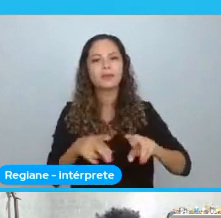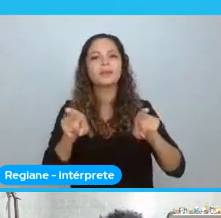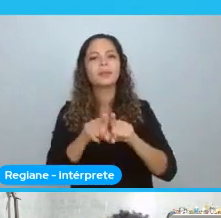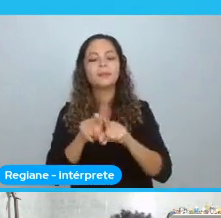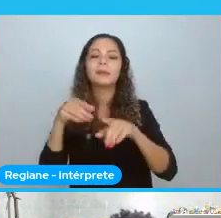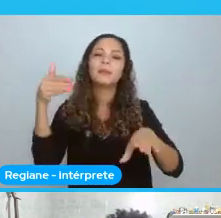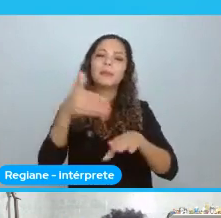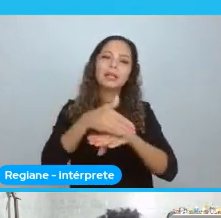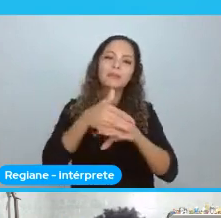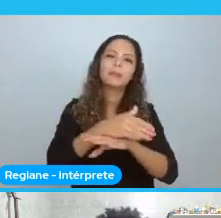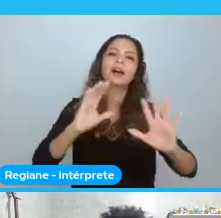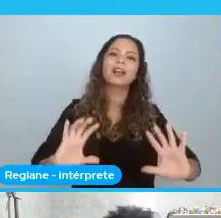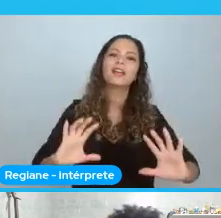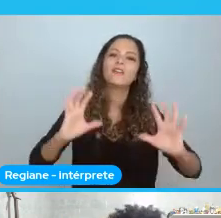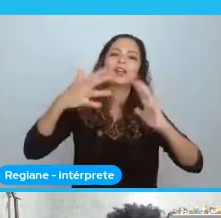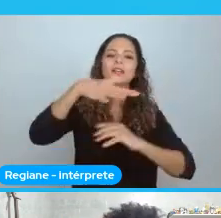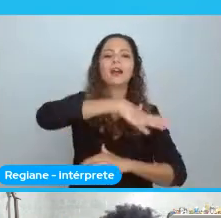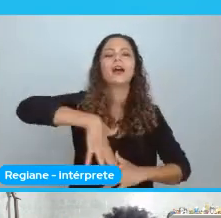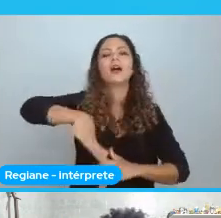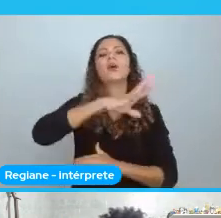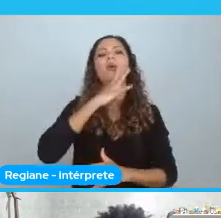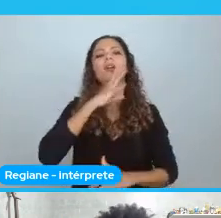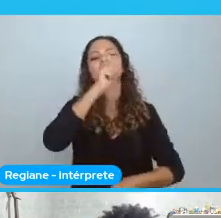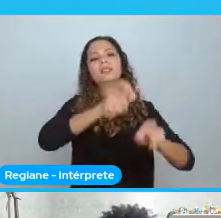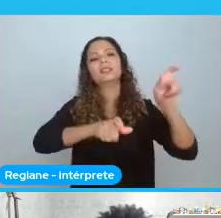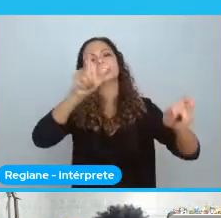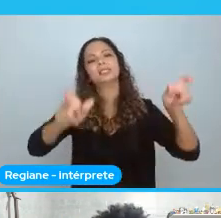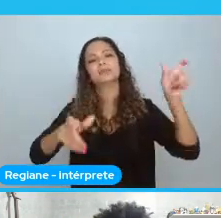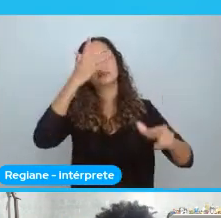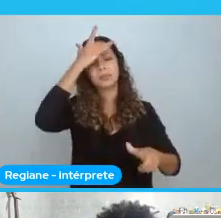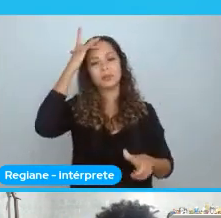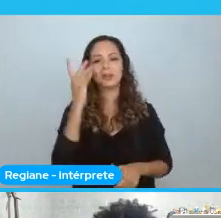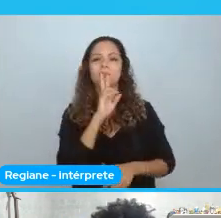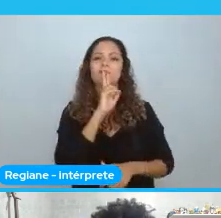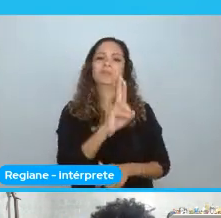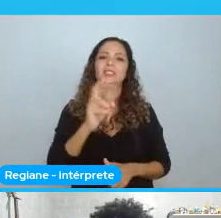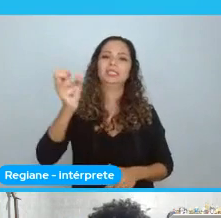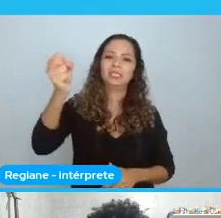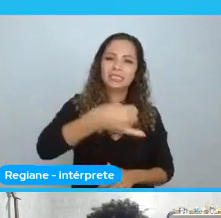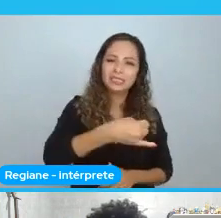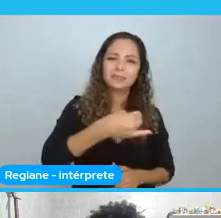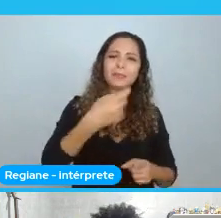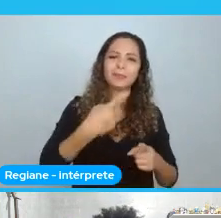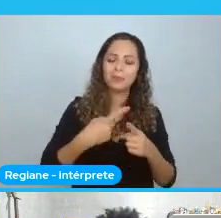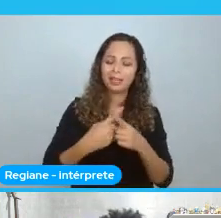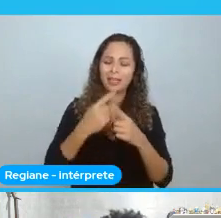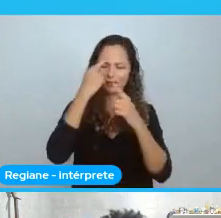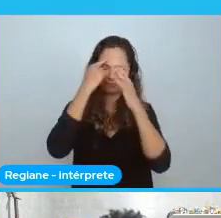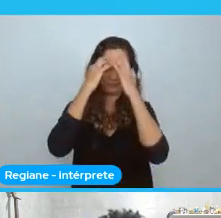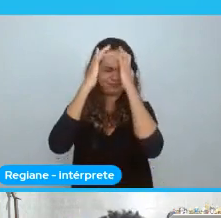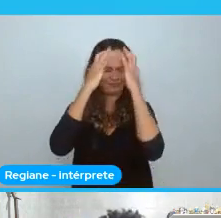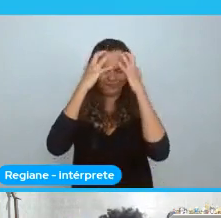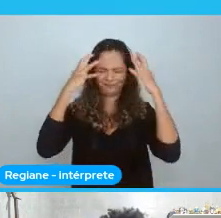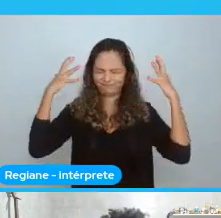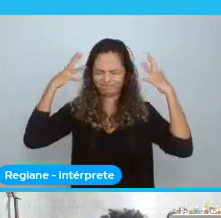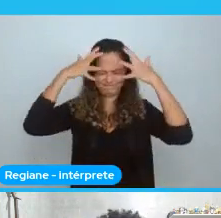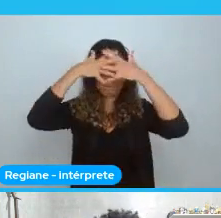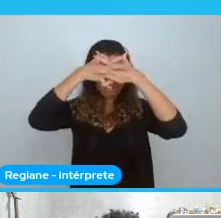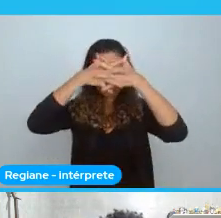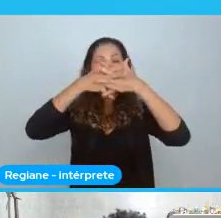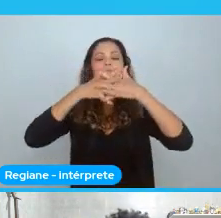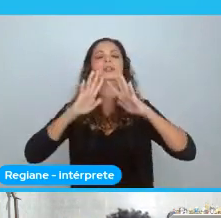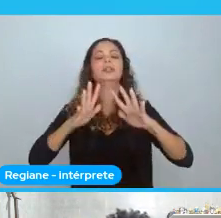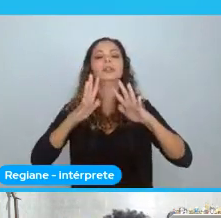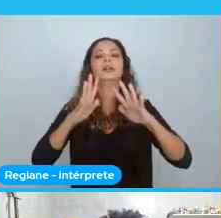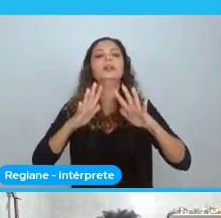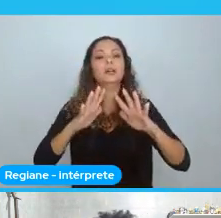Conheci milhões de outras pessoas. Sabe? Dizer sim naquele momento. Que eu estava totalmente transtornada mentalmente. Foi importante para todas